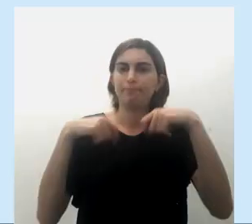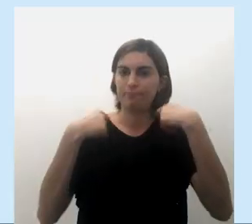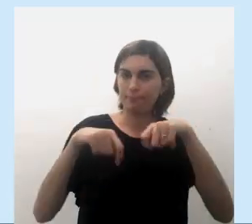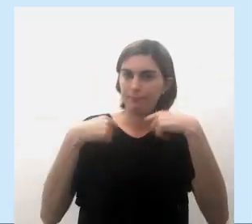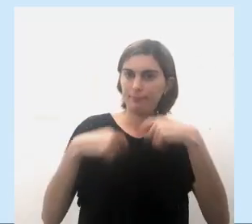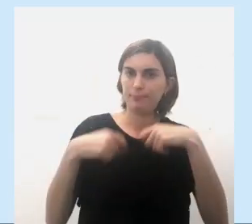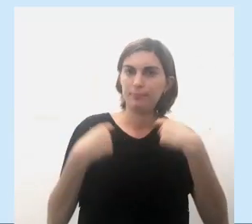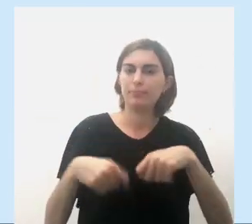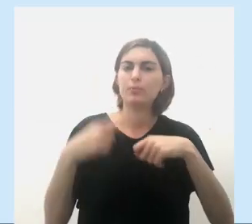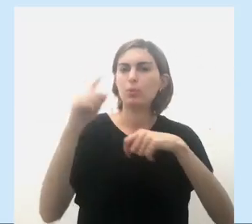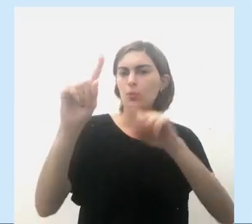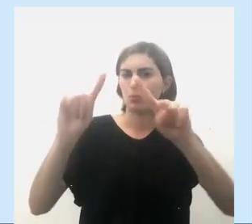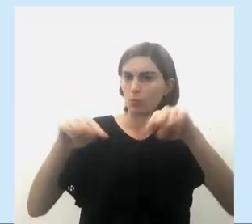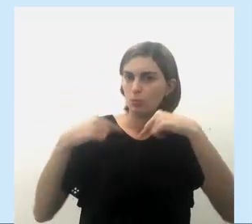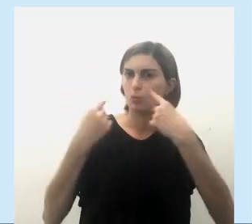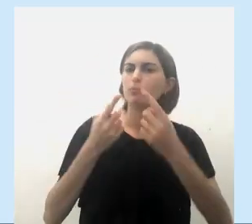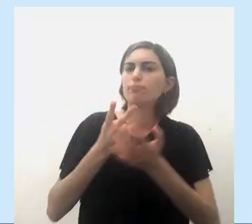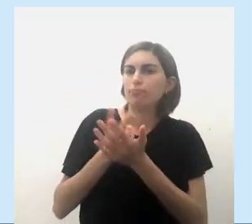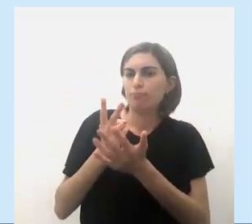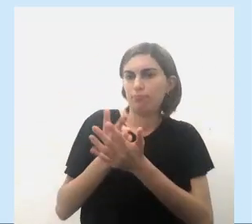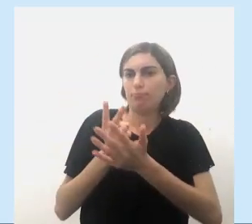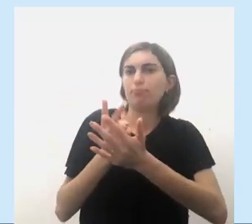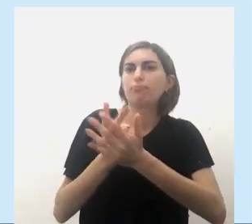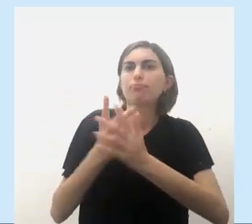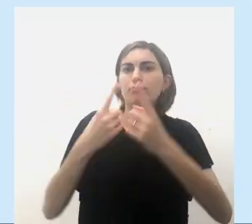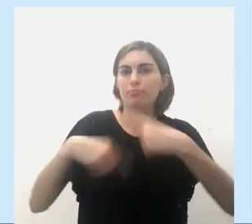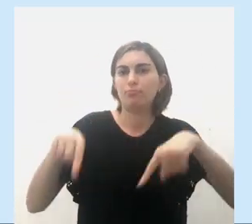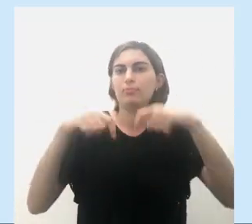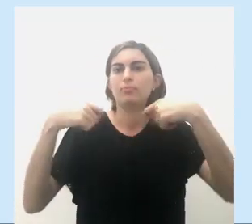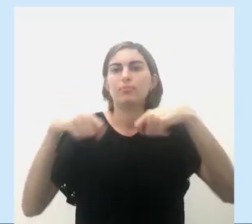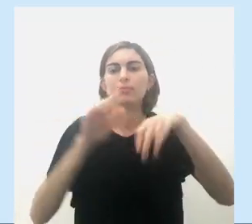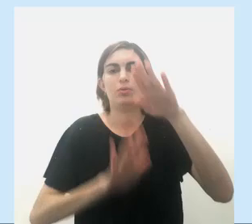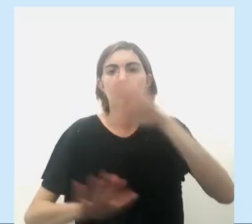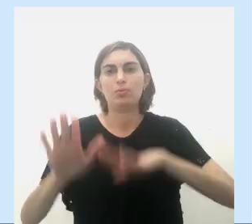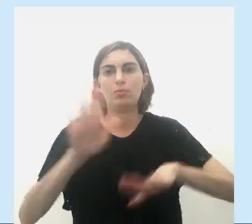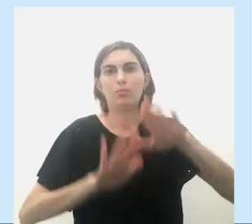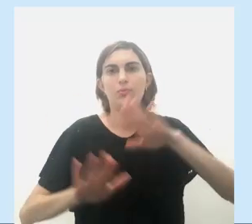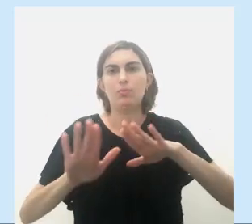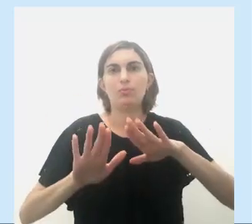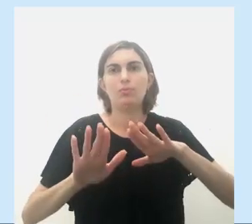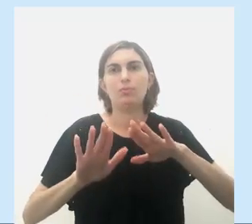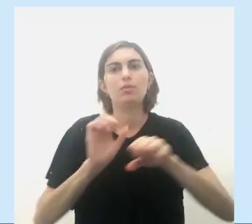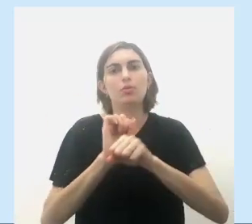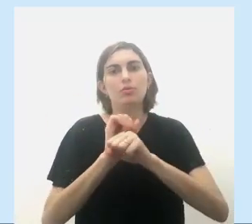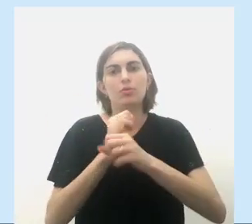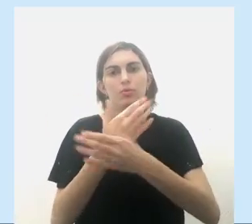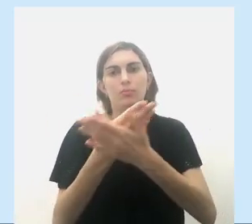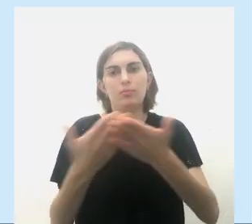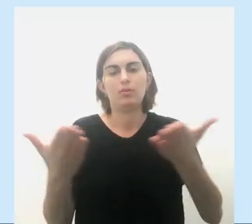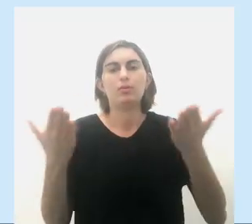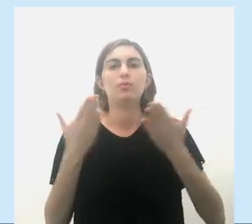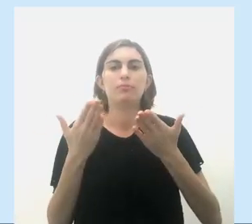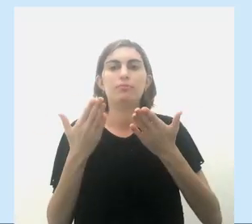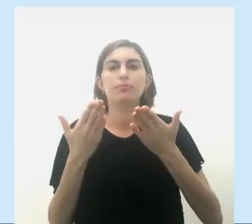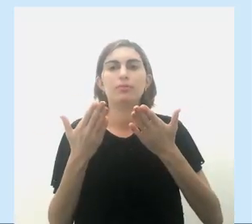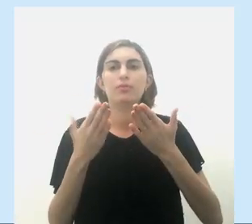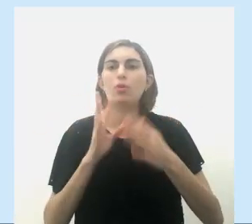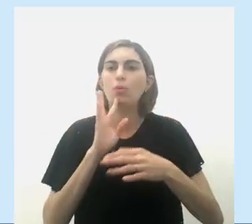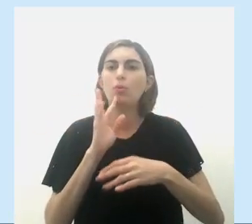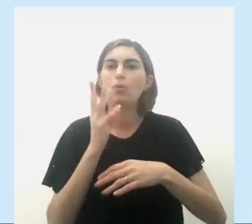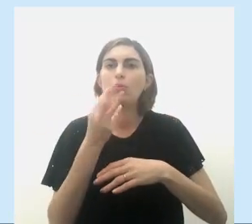é necessário. porque o inimigo ainda está vivo e nós precisamos ter muito cuidado. Espero que